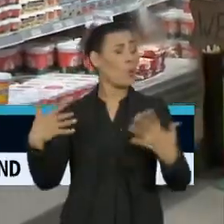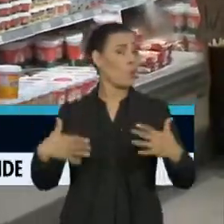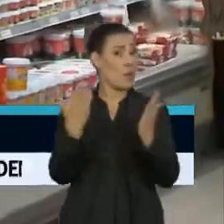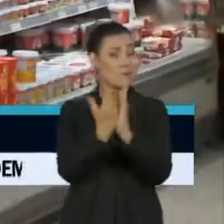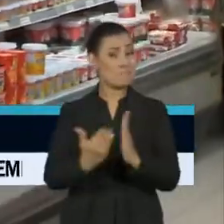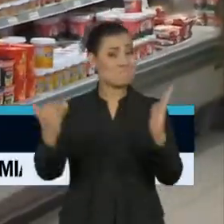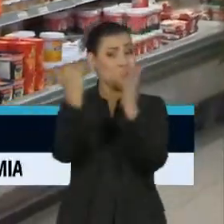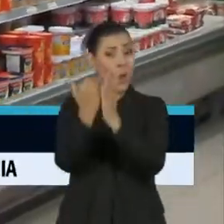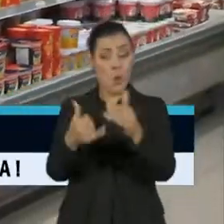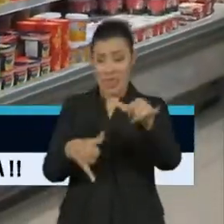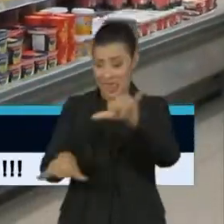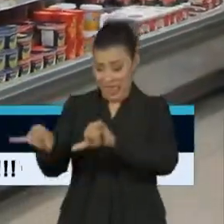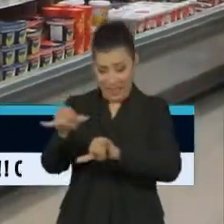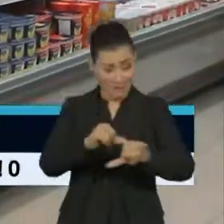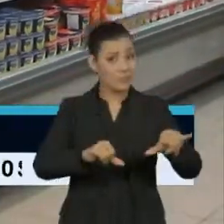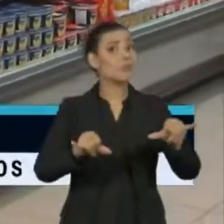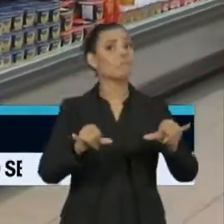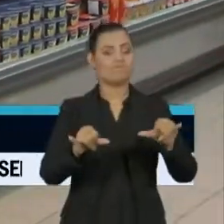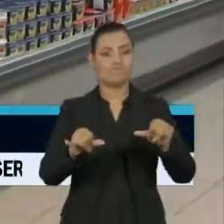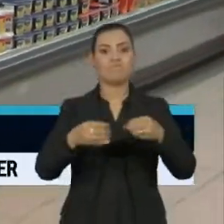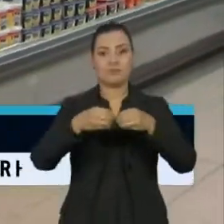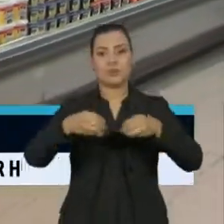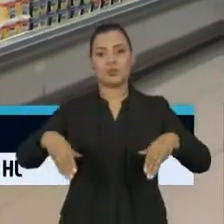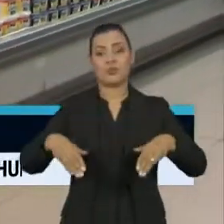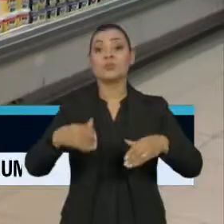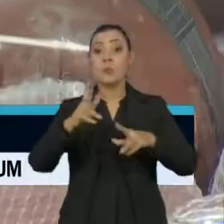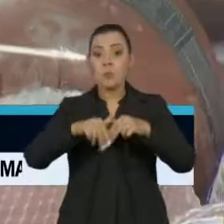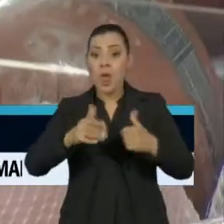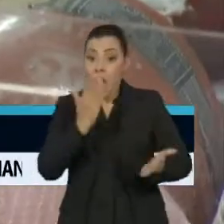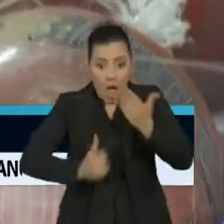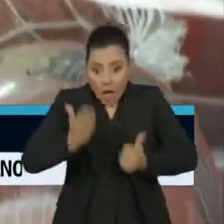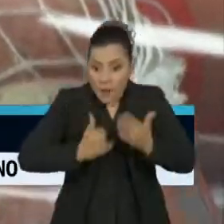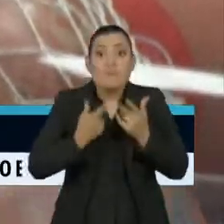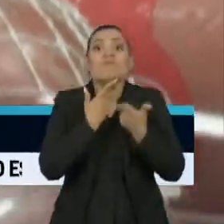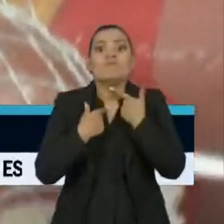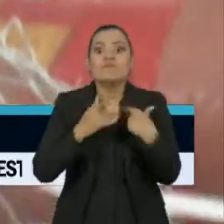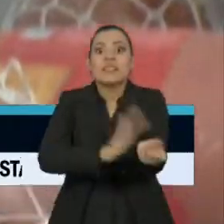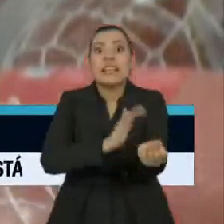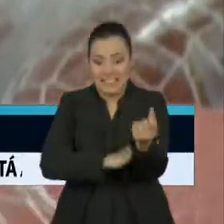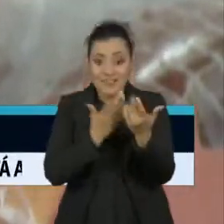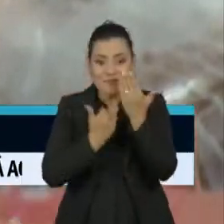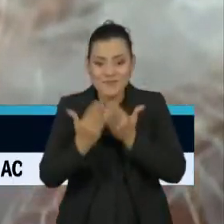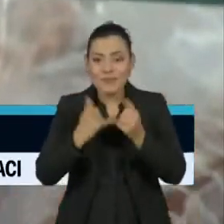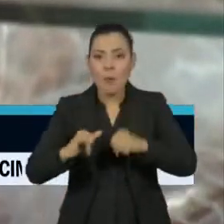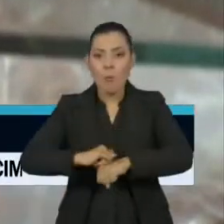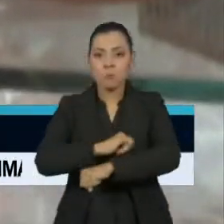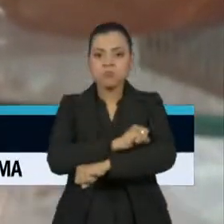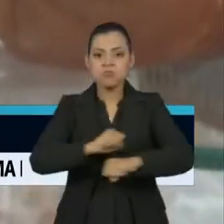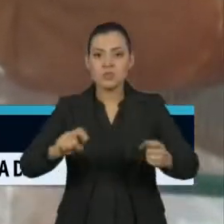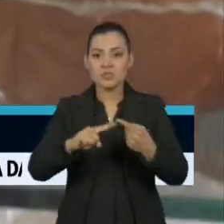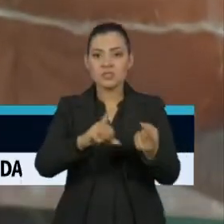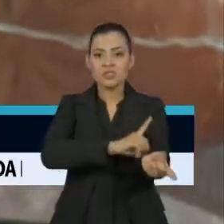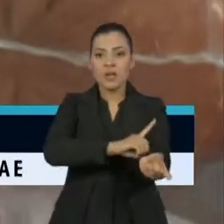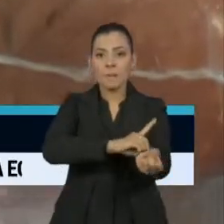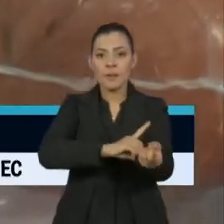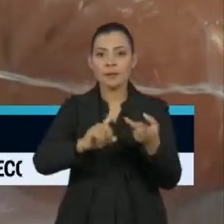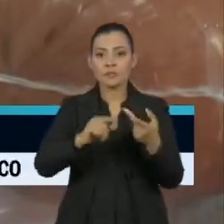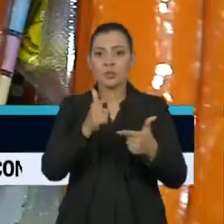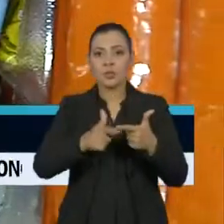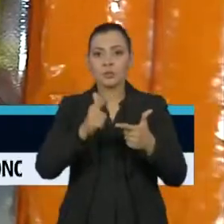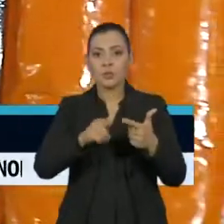outros elementos químicos que favorecem o consumo exagerado e aumentam os riscos de obesidade, diabetes, doenças